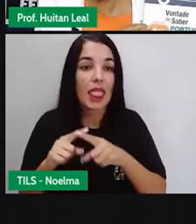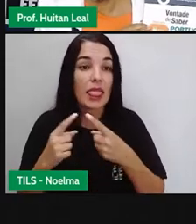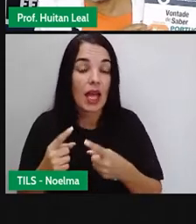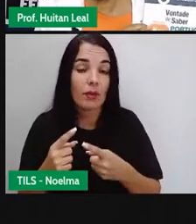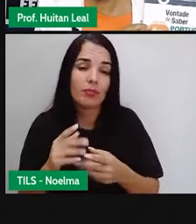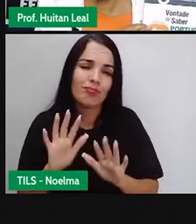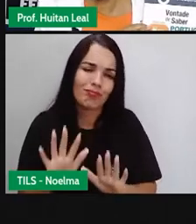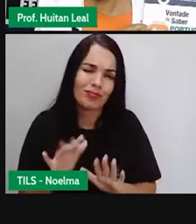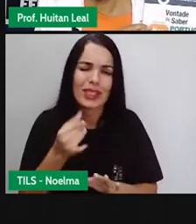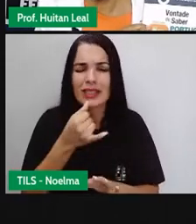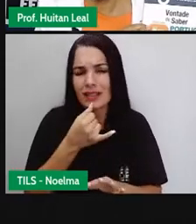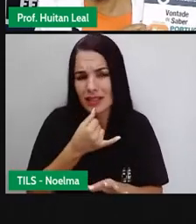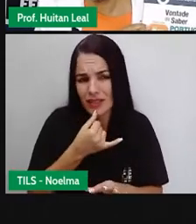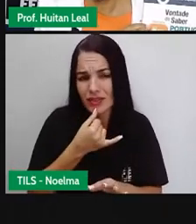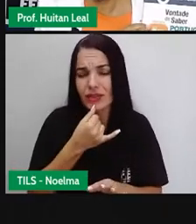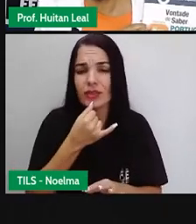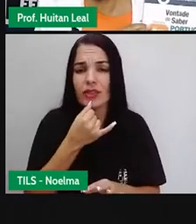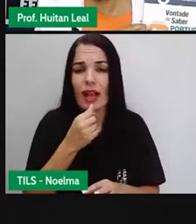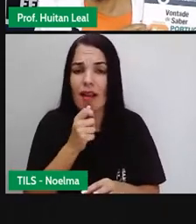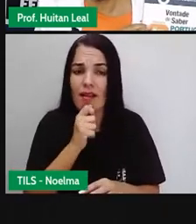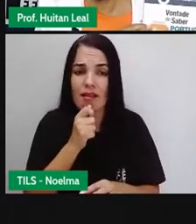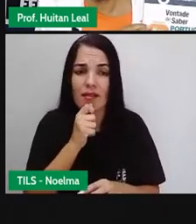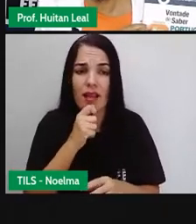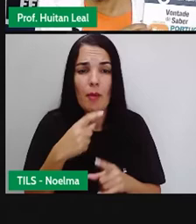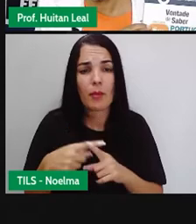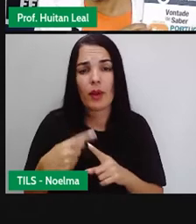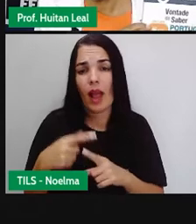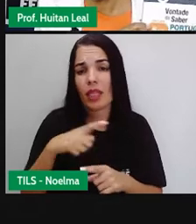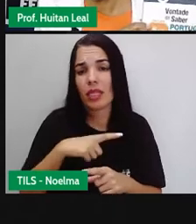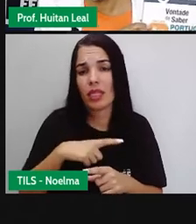ainda tem, situações de que pessoas